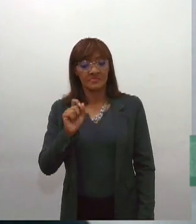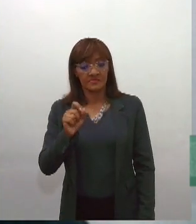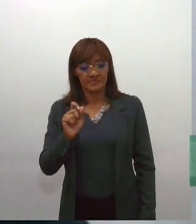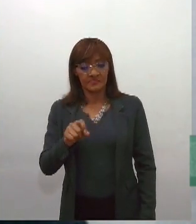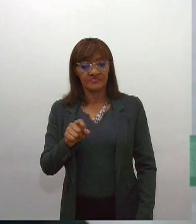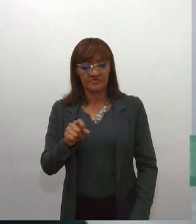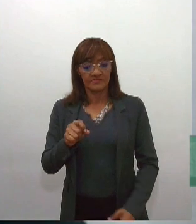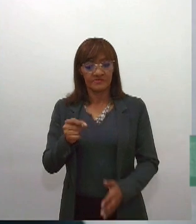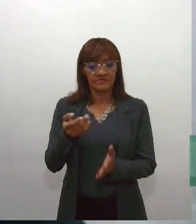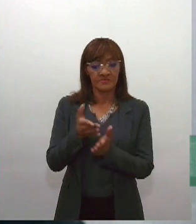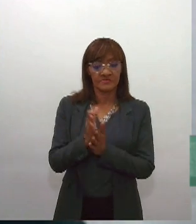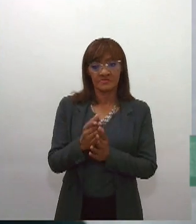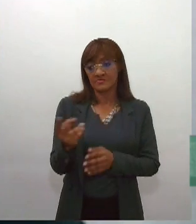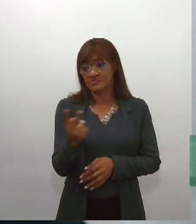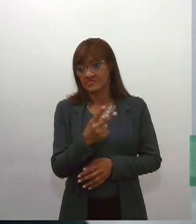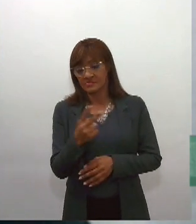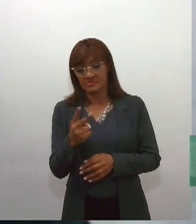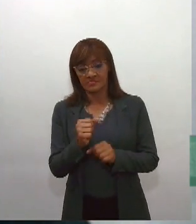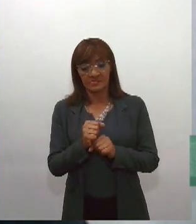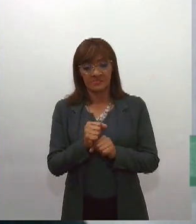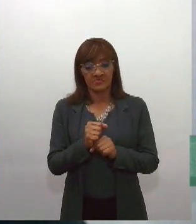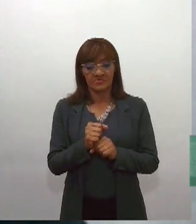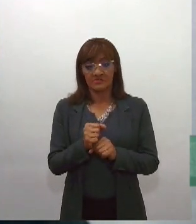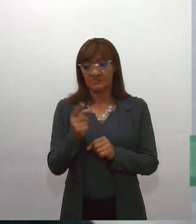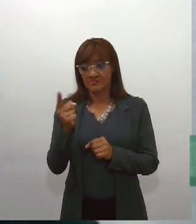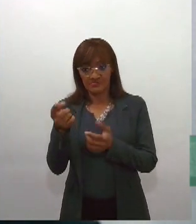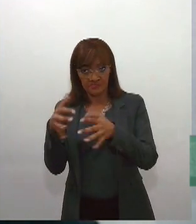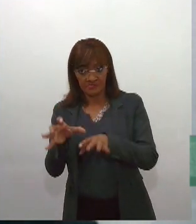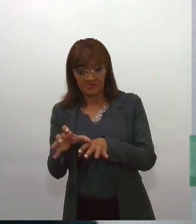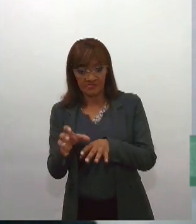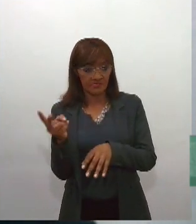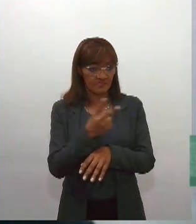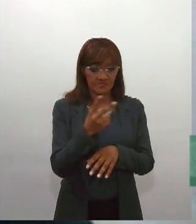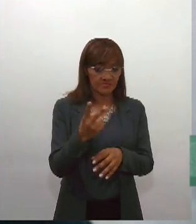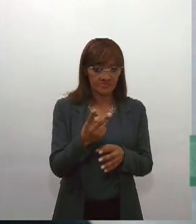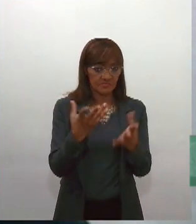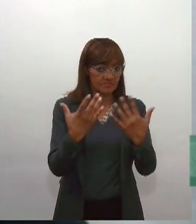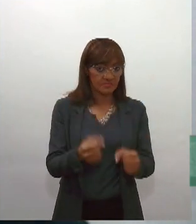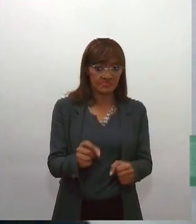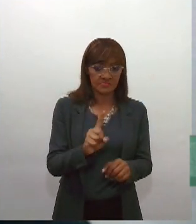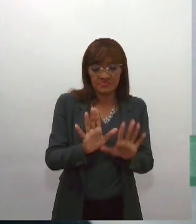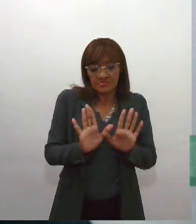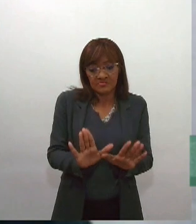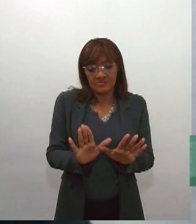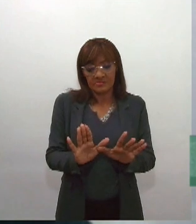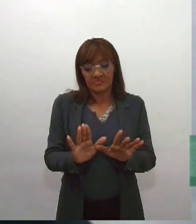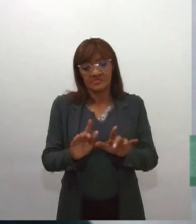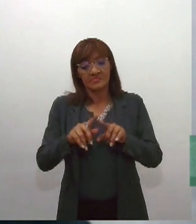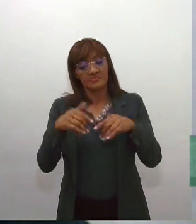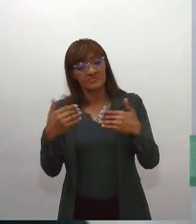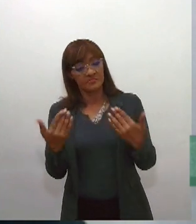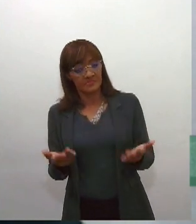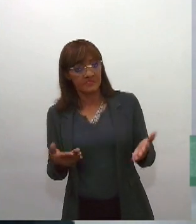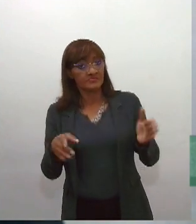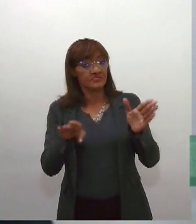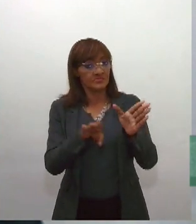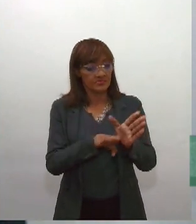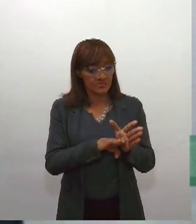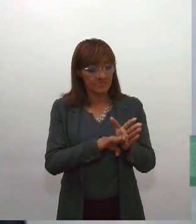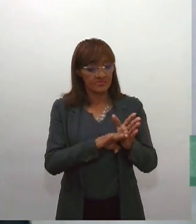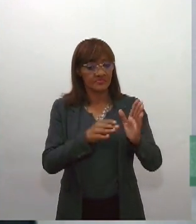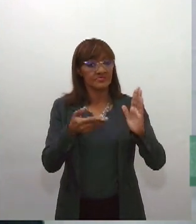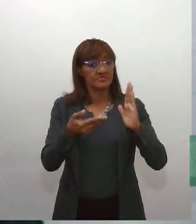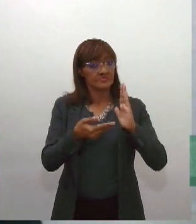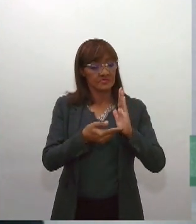popular quando um não quer, dois não fazem, e vai chegar na Câmara dos Deputados, se houver alteração, que veja, a PEC